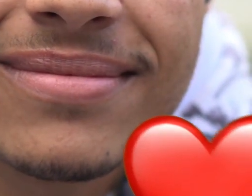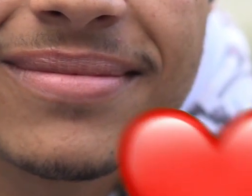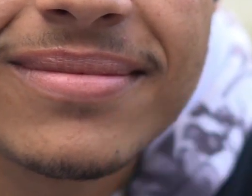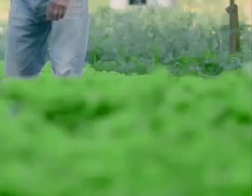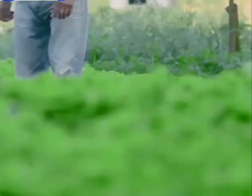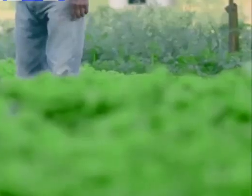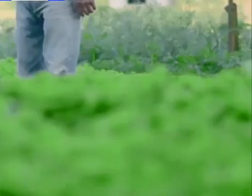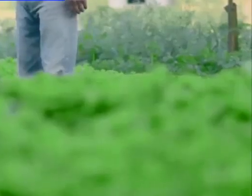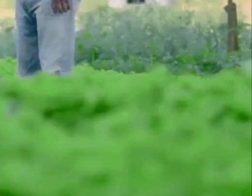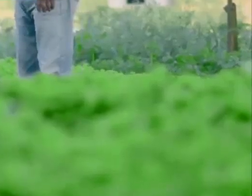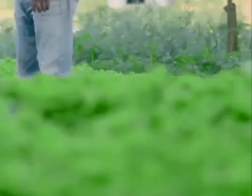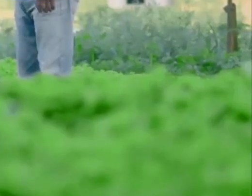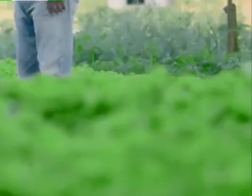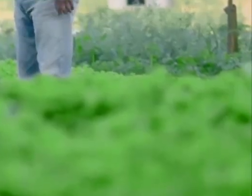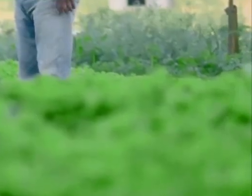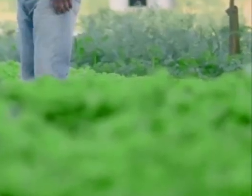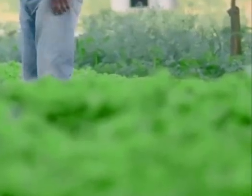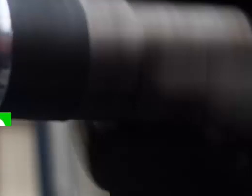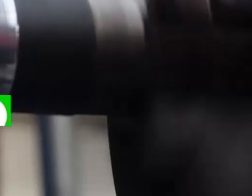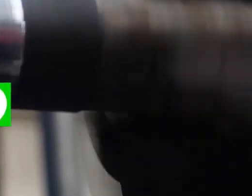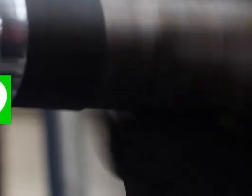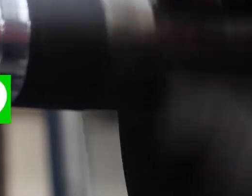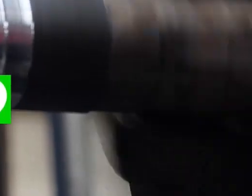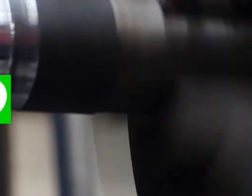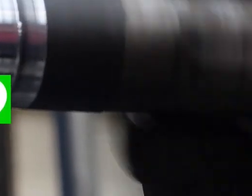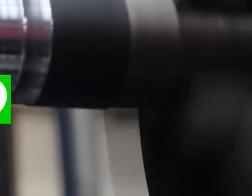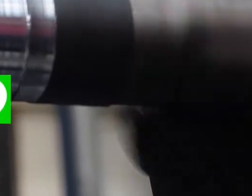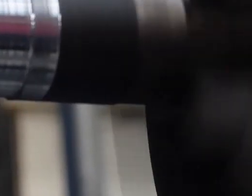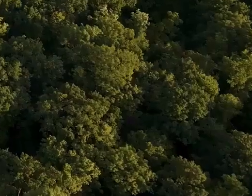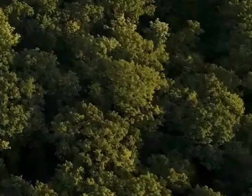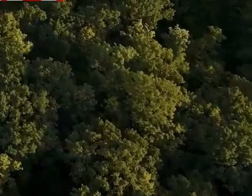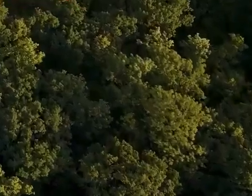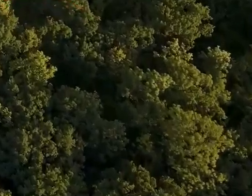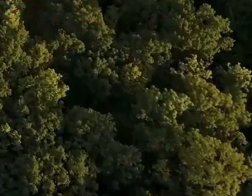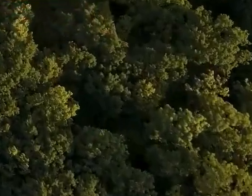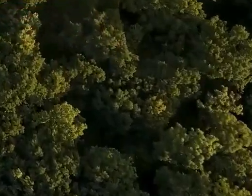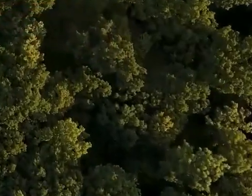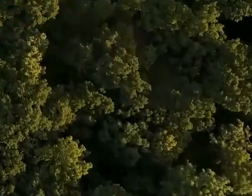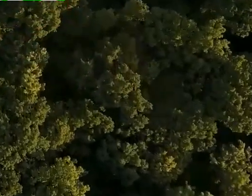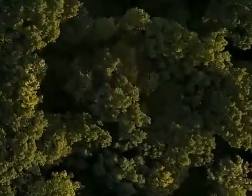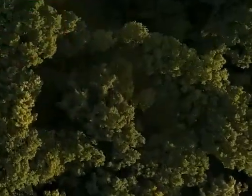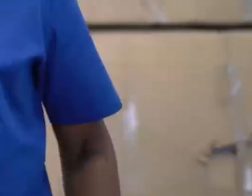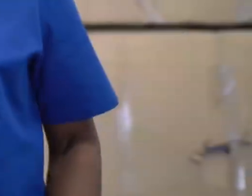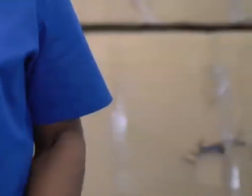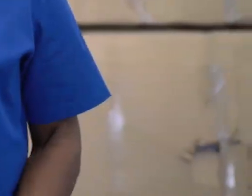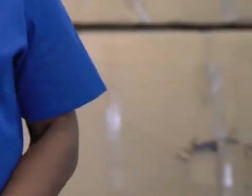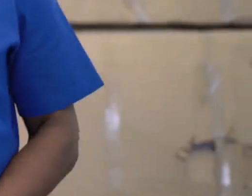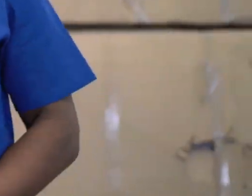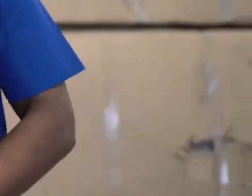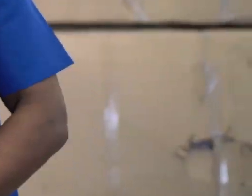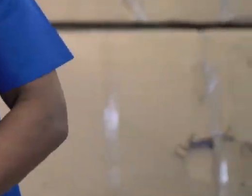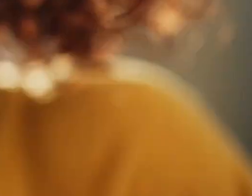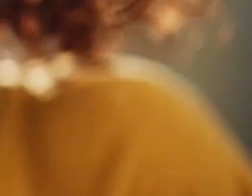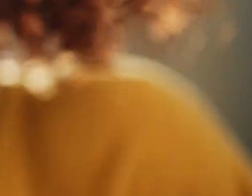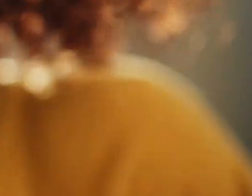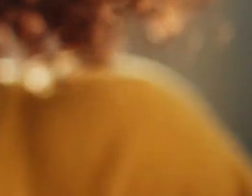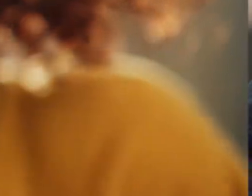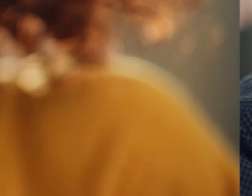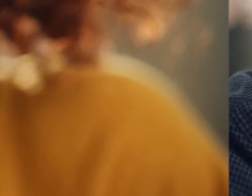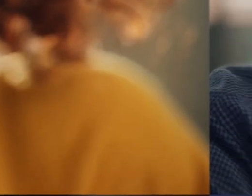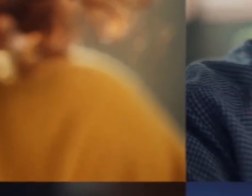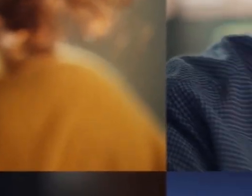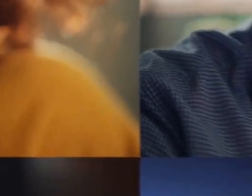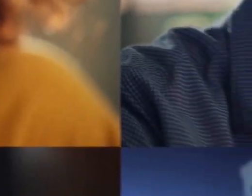gostando trabalhando trabalhando é o governo trabalhando trabalhando trabalhando nosso povo tá